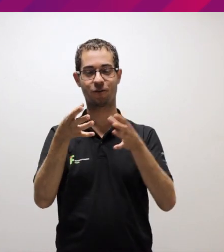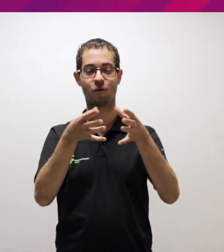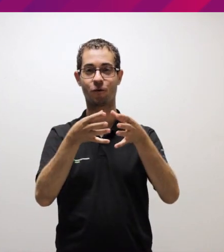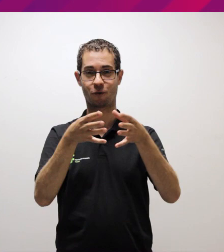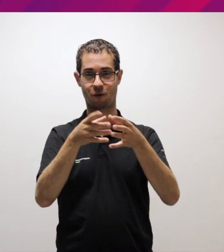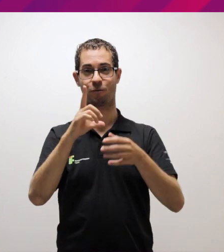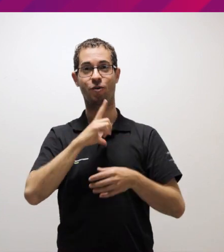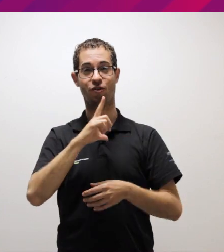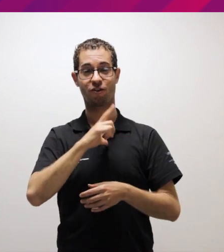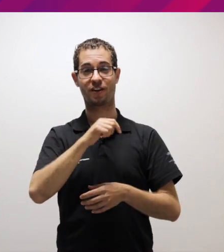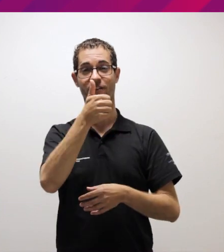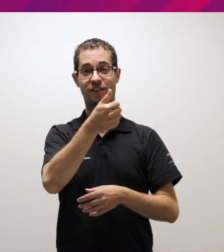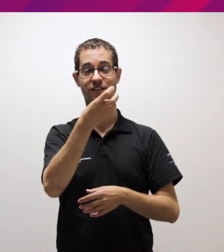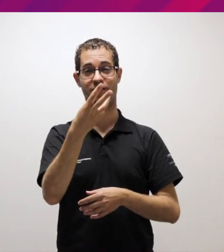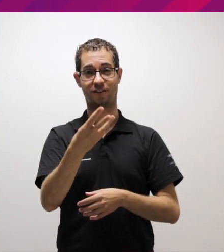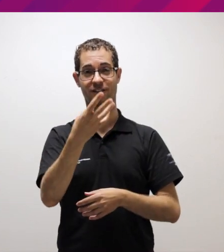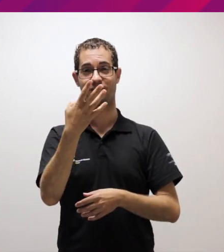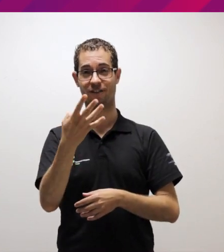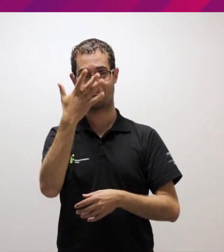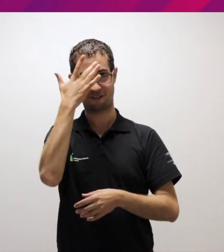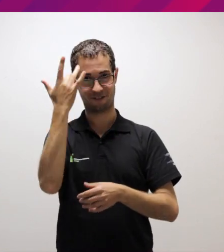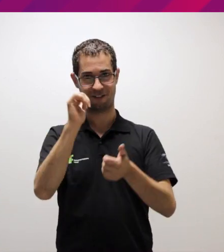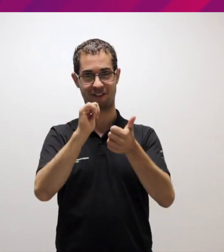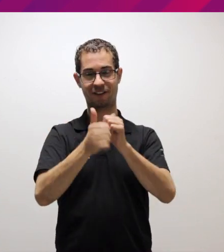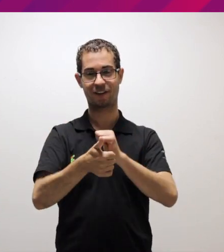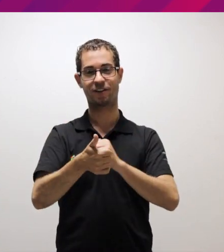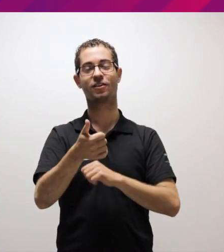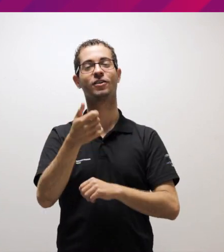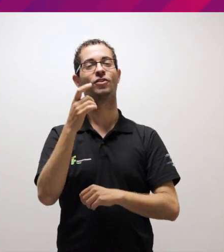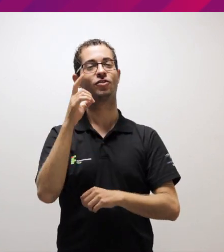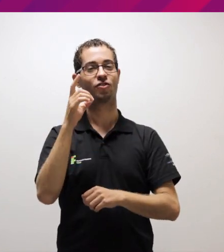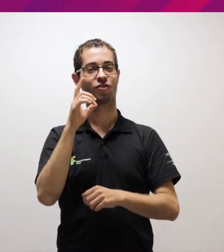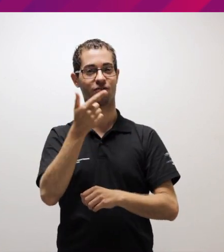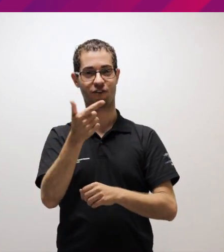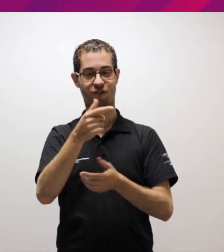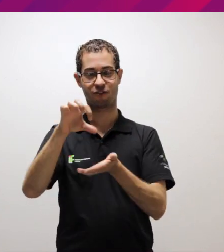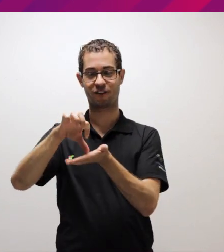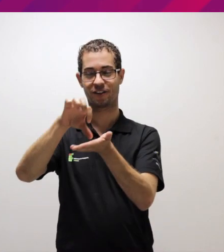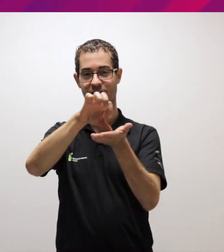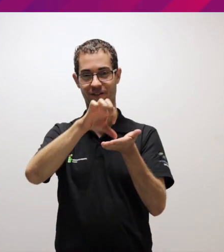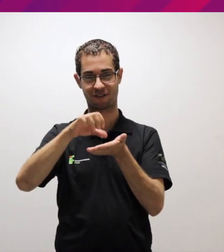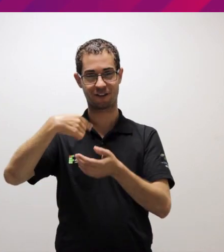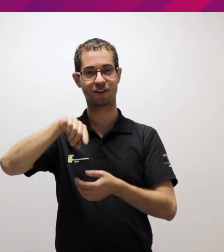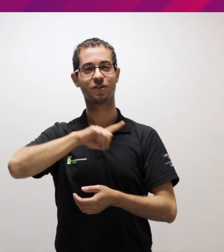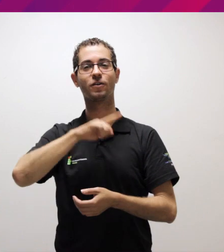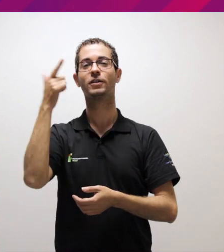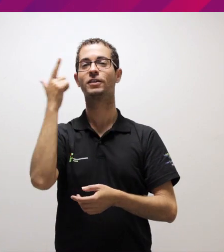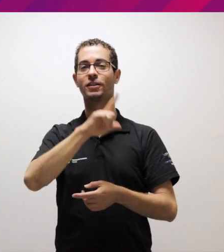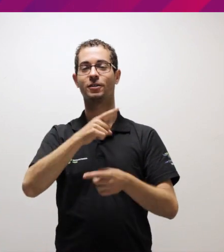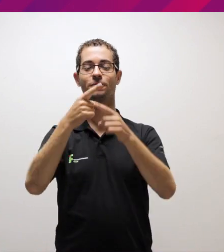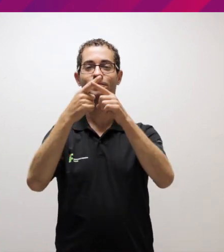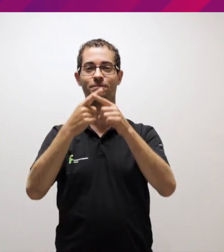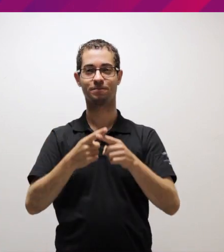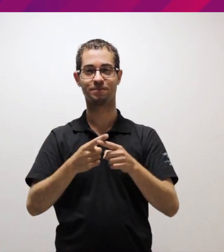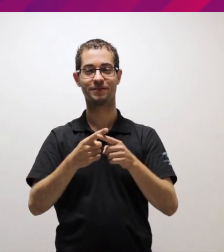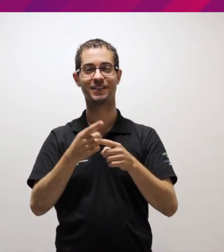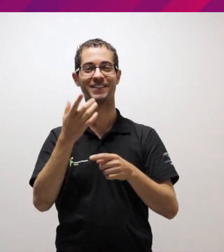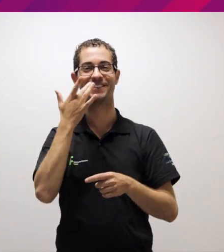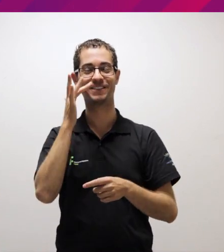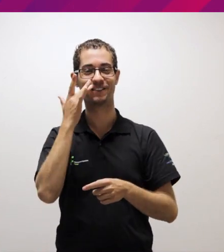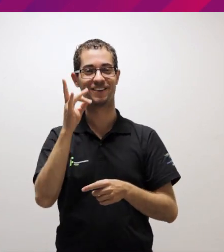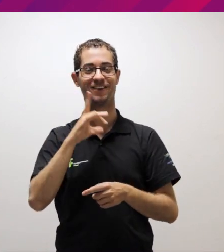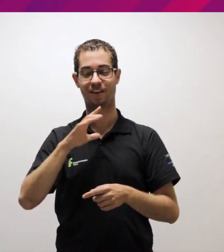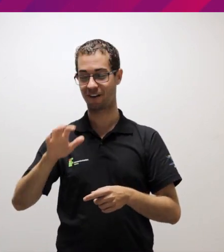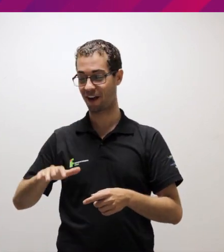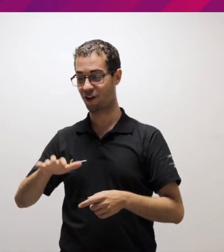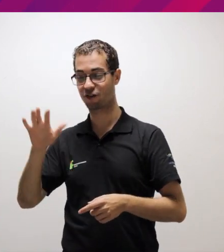A delegação do IFPR foi composta de 134 atletas, de 22 campos. Nós ganhamos medalha de ouro pelo segundo ano